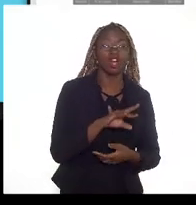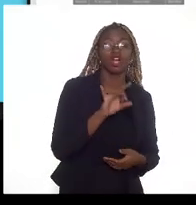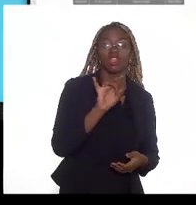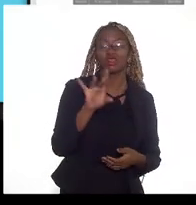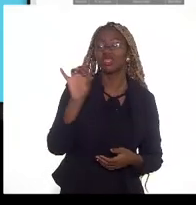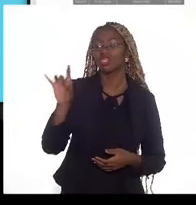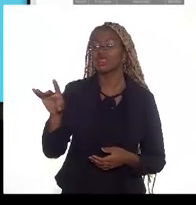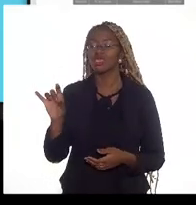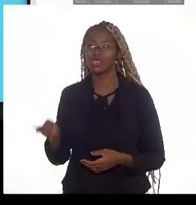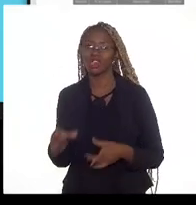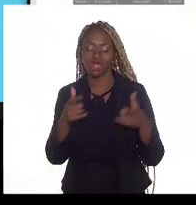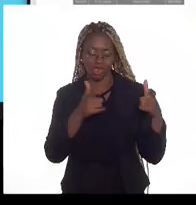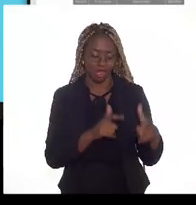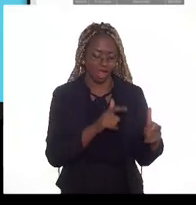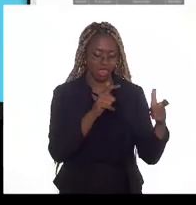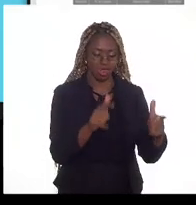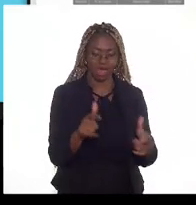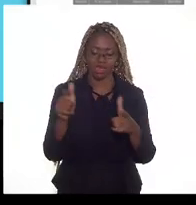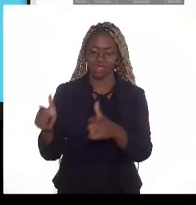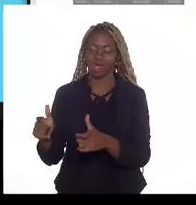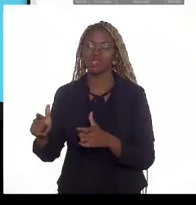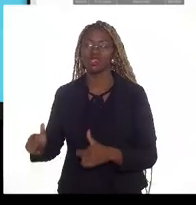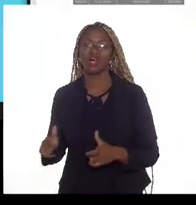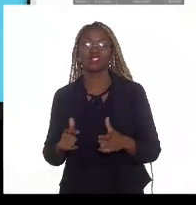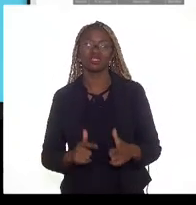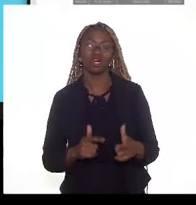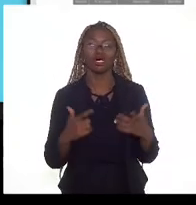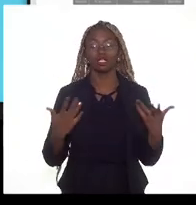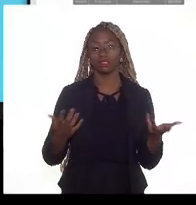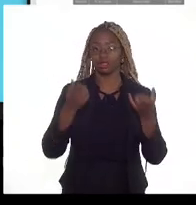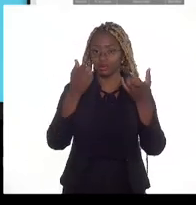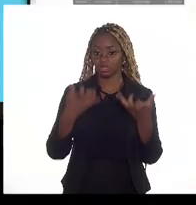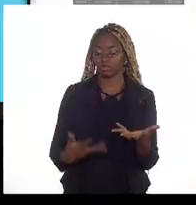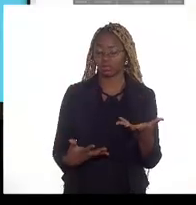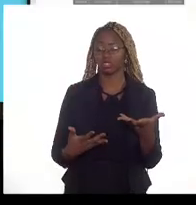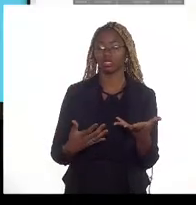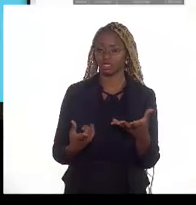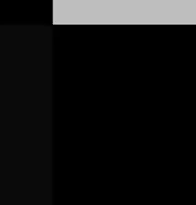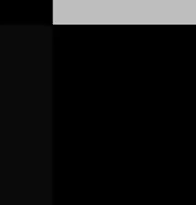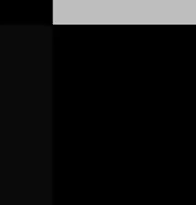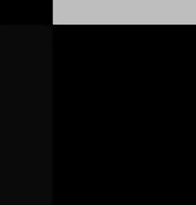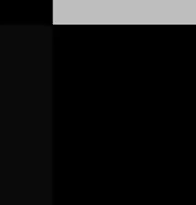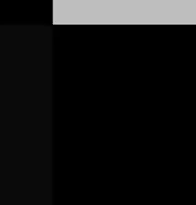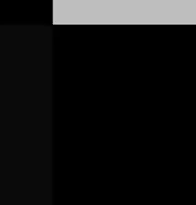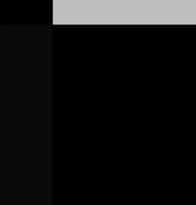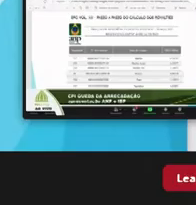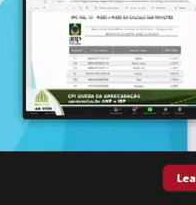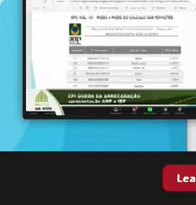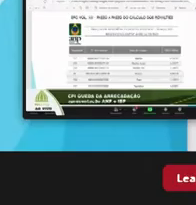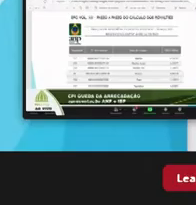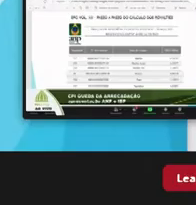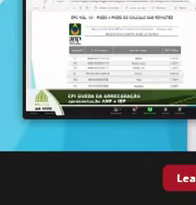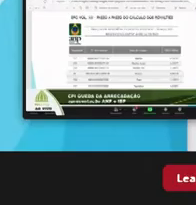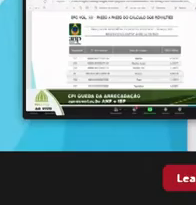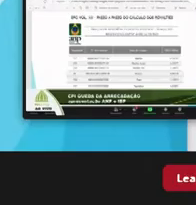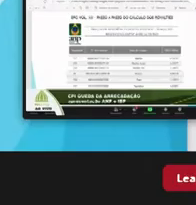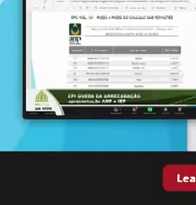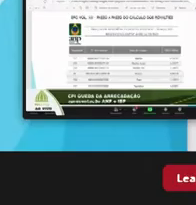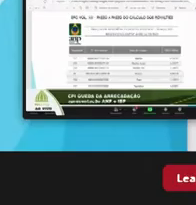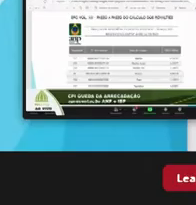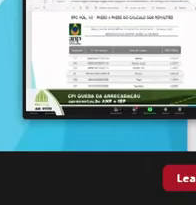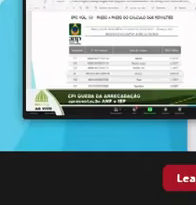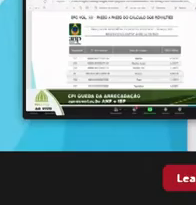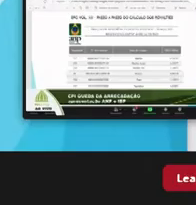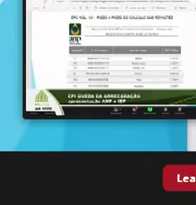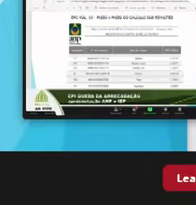campo a campo né a justificativa do preço dessa corrente para os campos